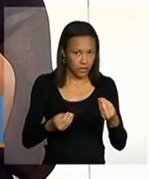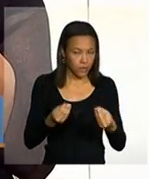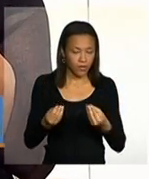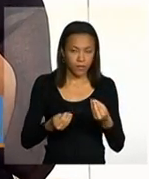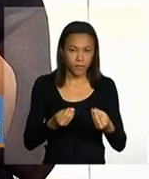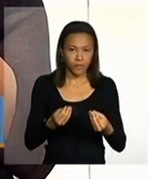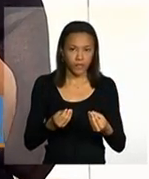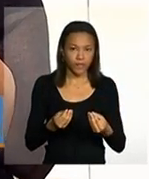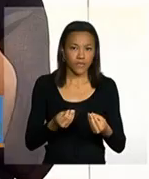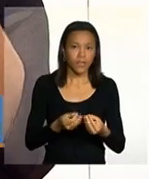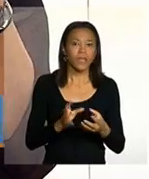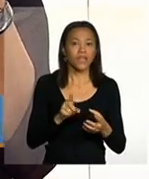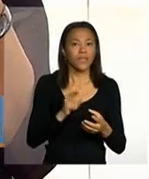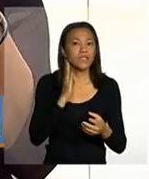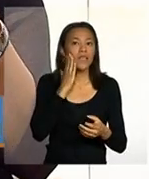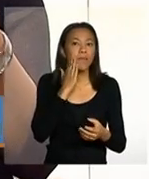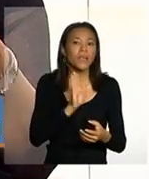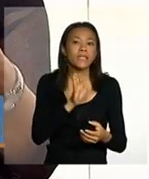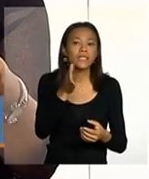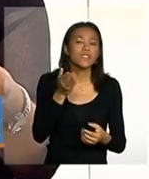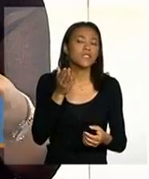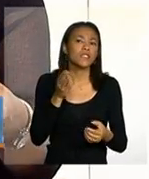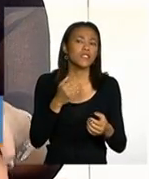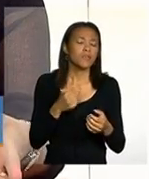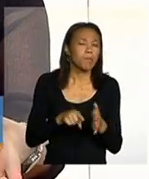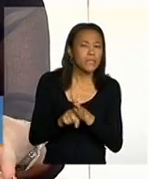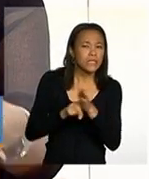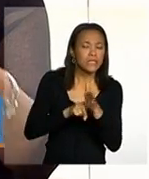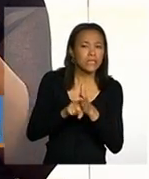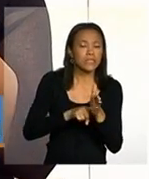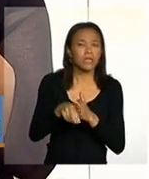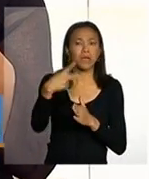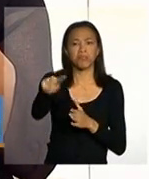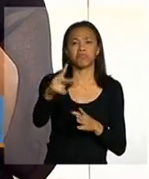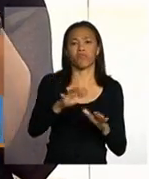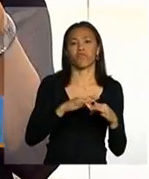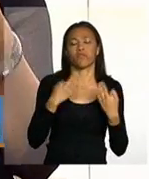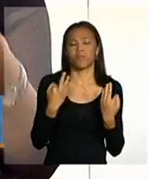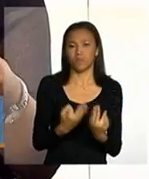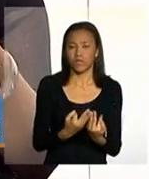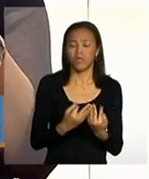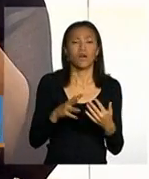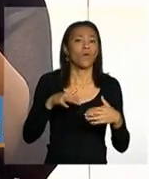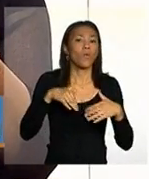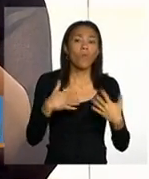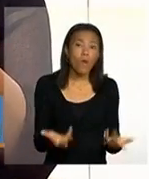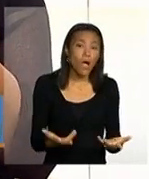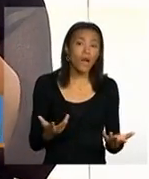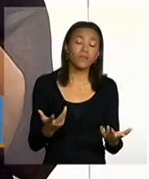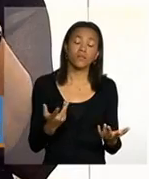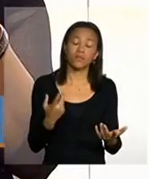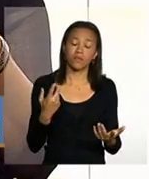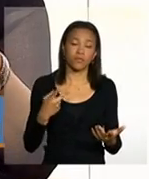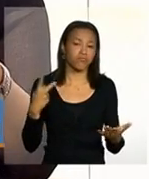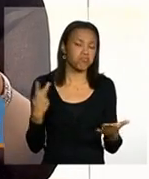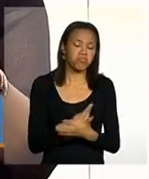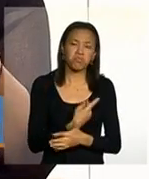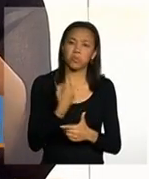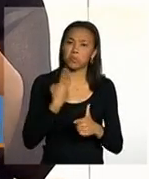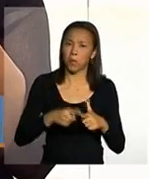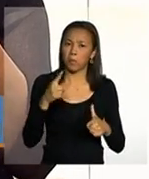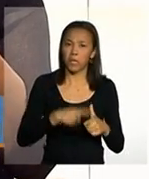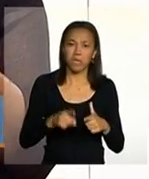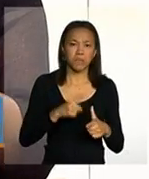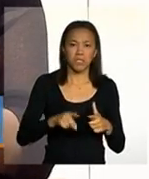acolhida fazer um estudo social dessa família verificar quais são as situações de